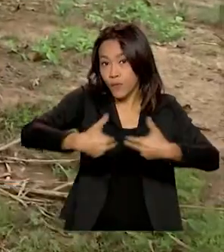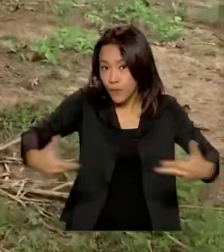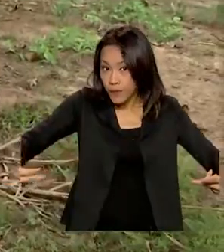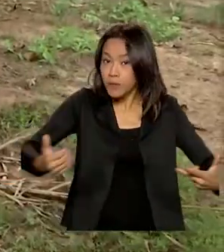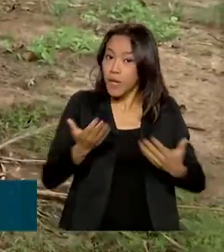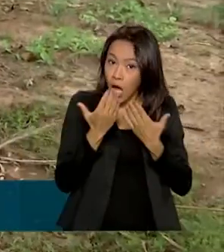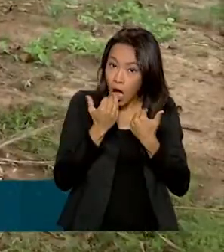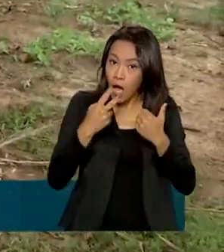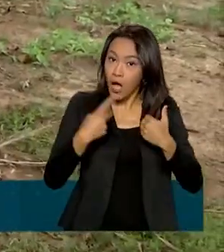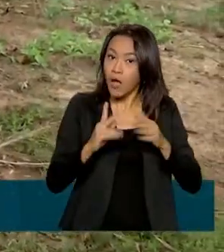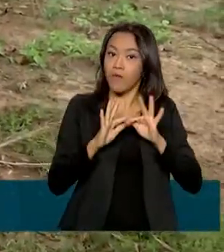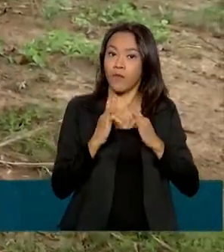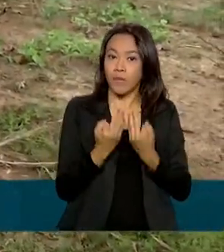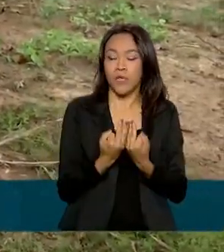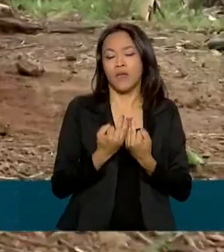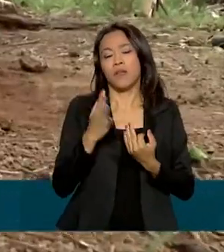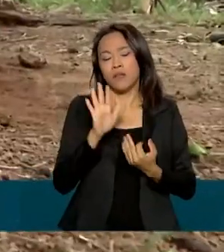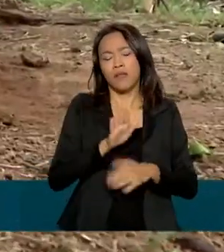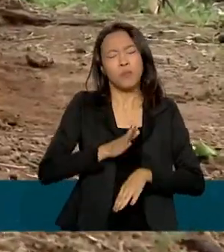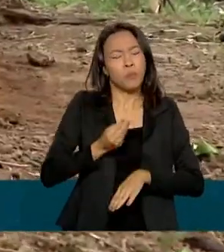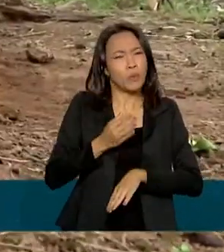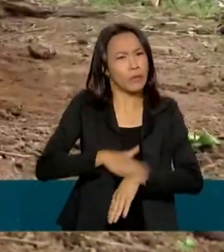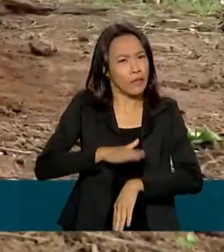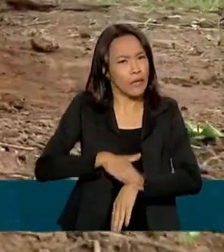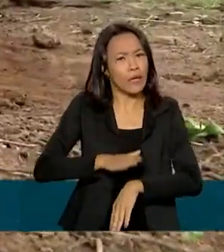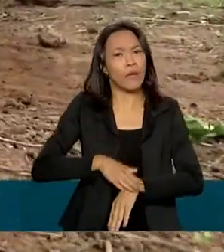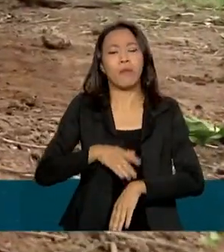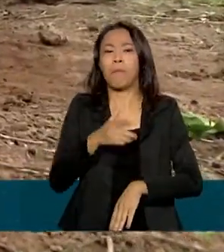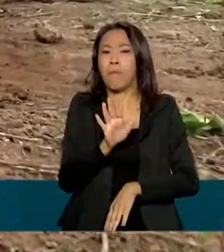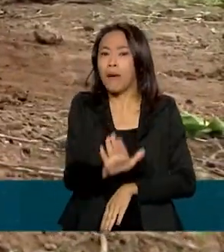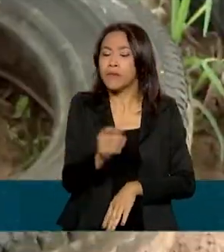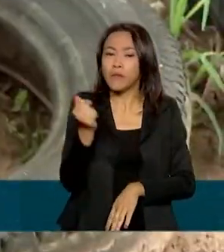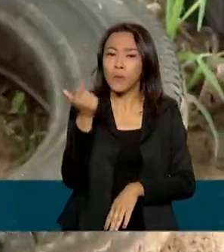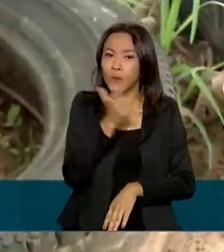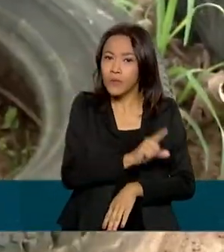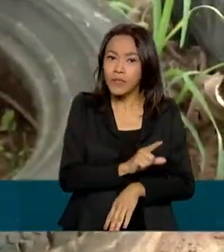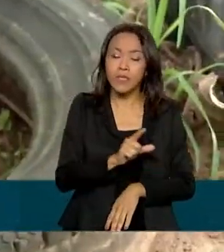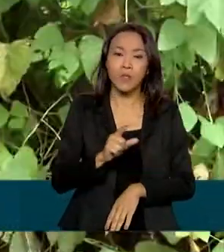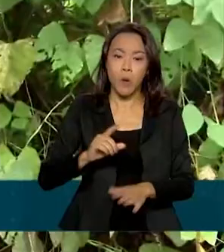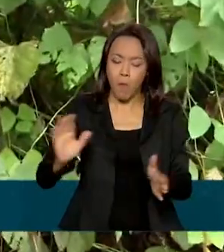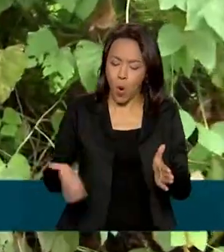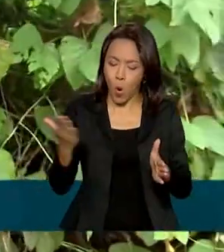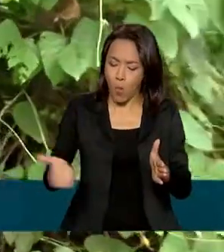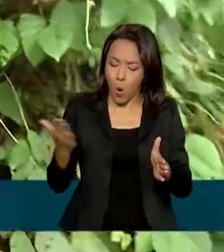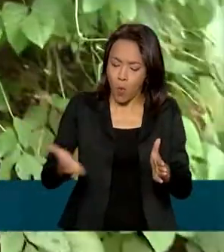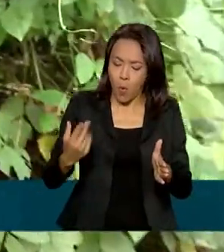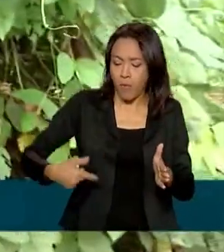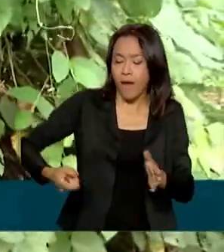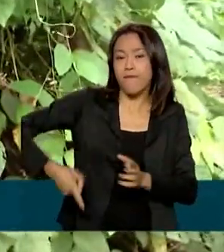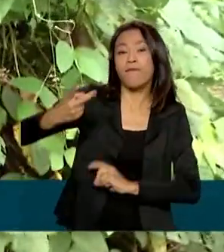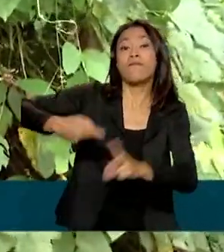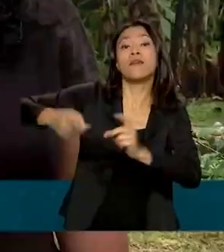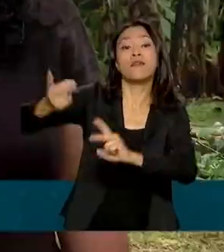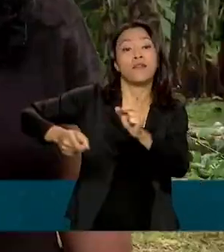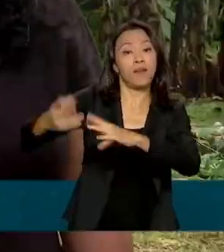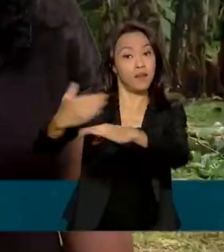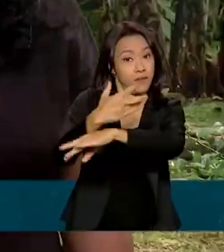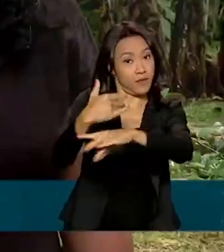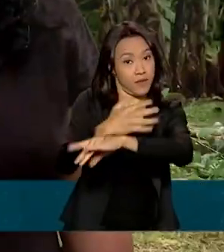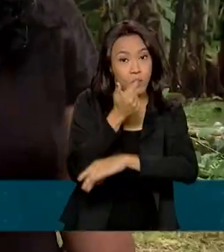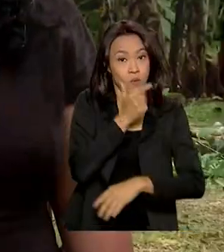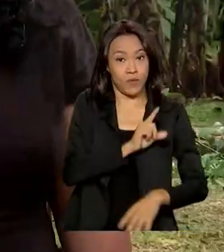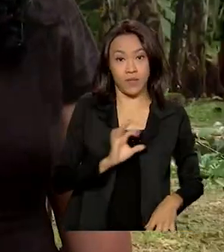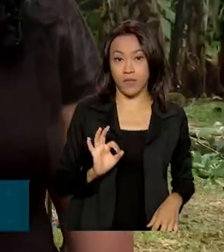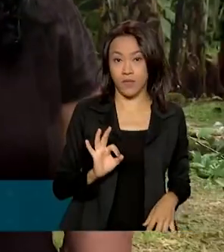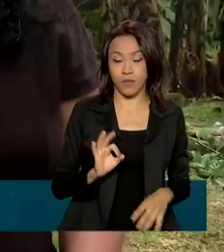Mesmo depois de tanto tempo aqui, ainda não conseguem produzir o suficiente para vender na cidade. Atualmente